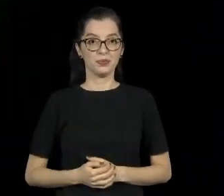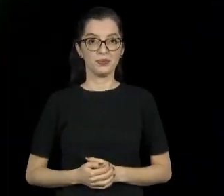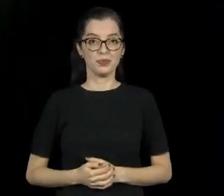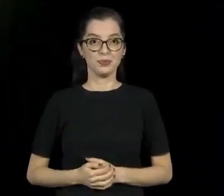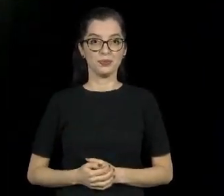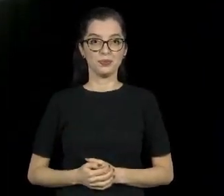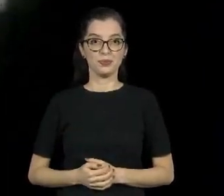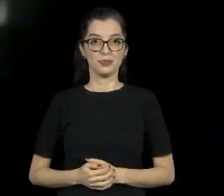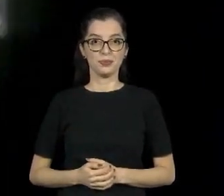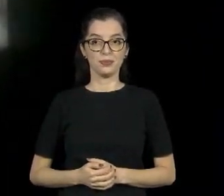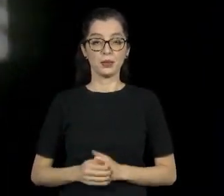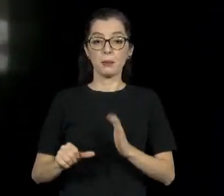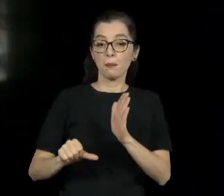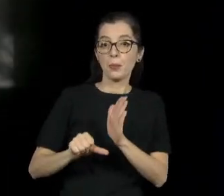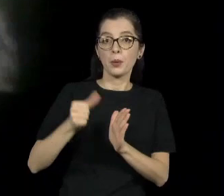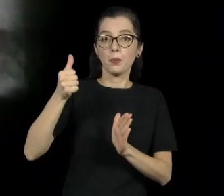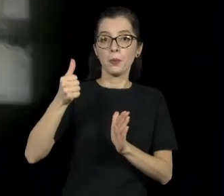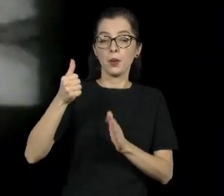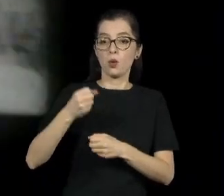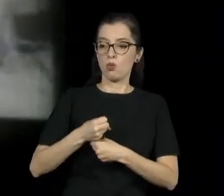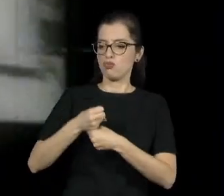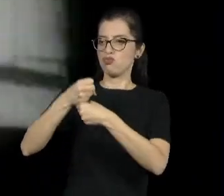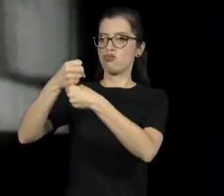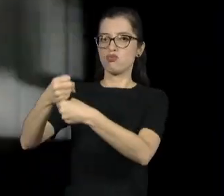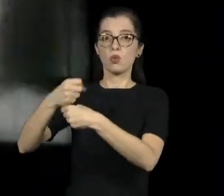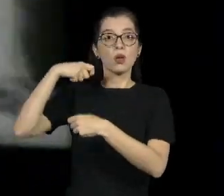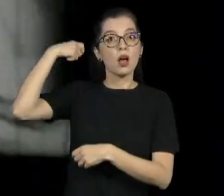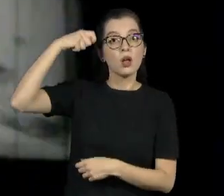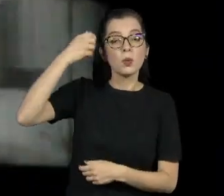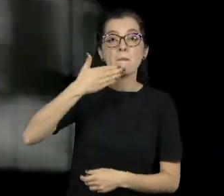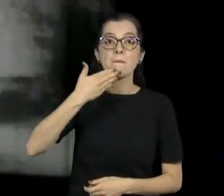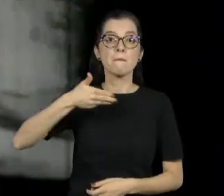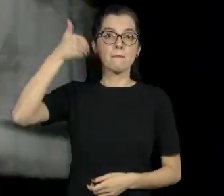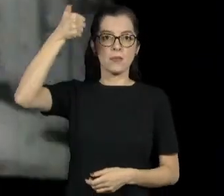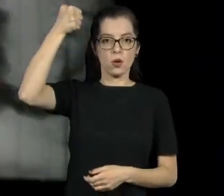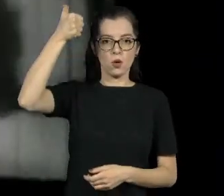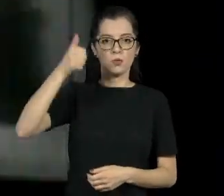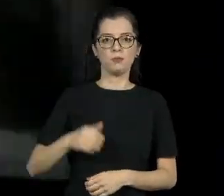O primeiro Oscar de melhor ator foi para Emile Jennings.